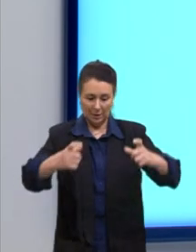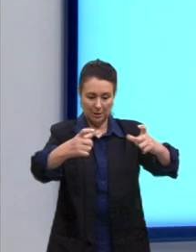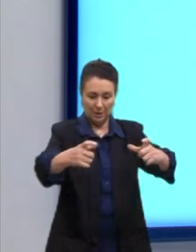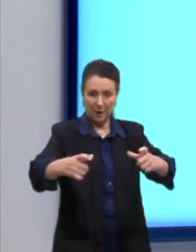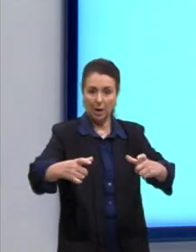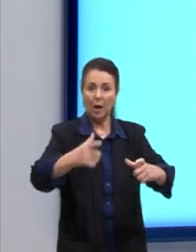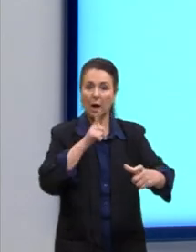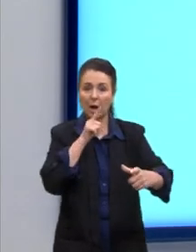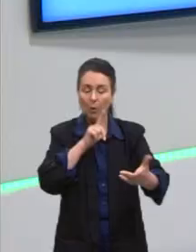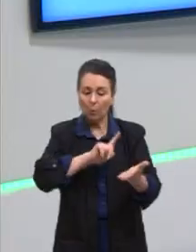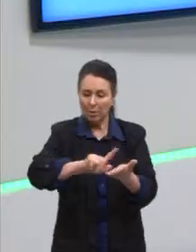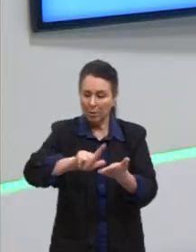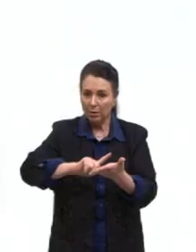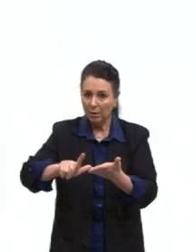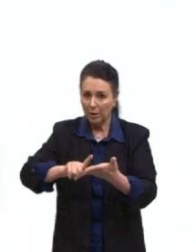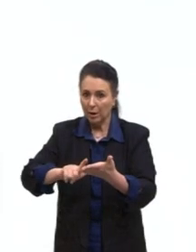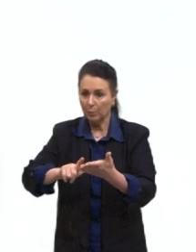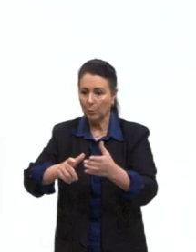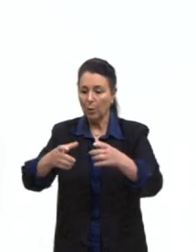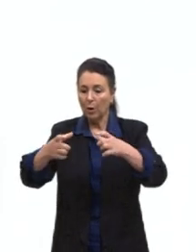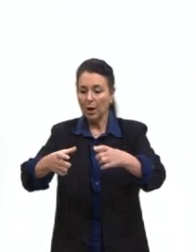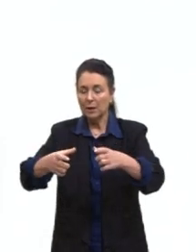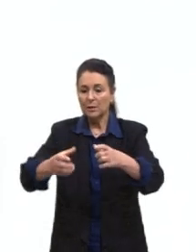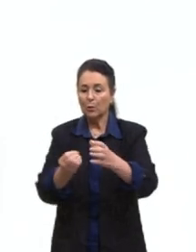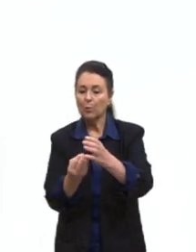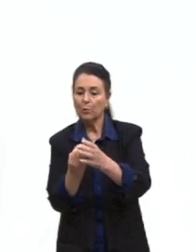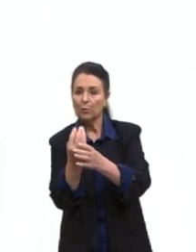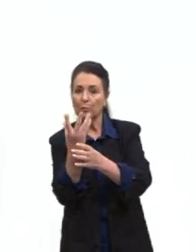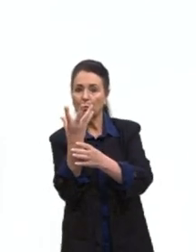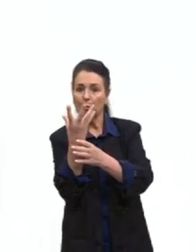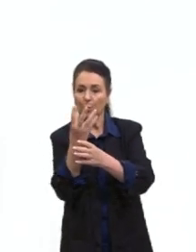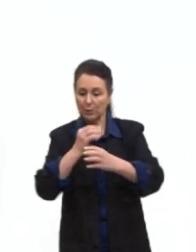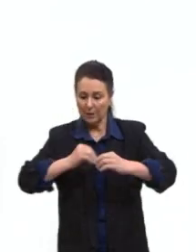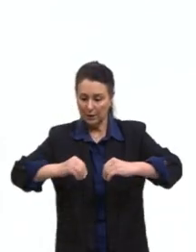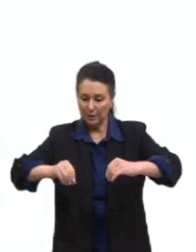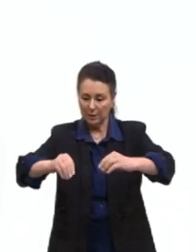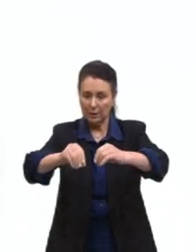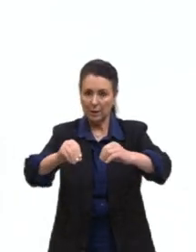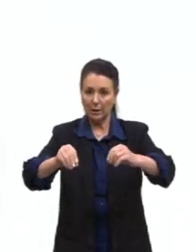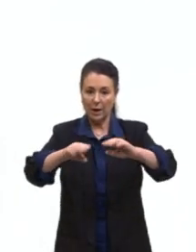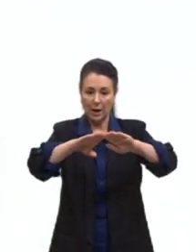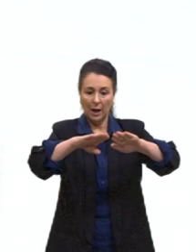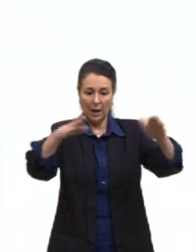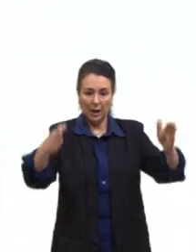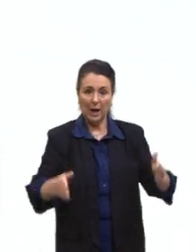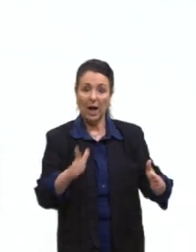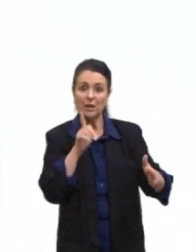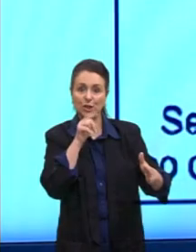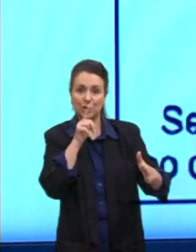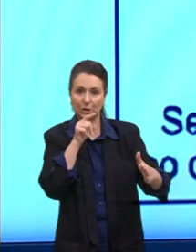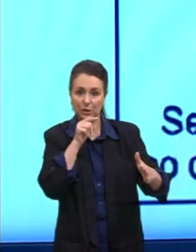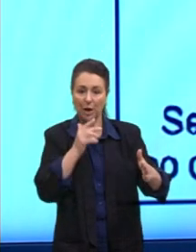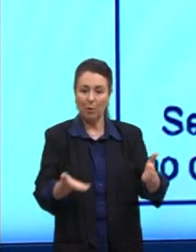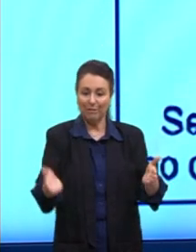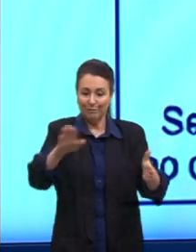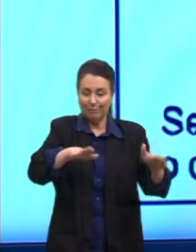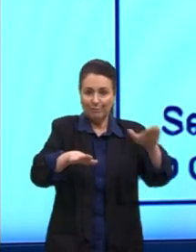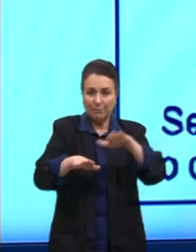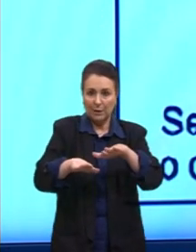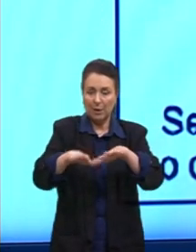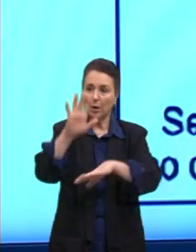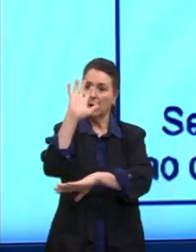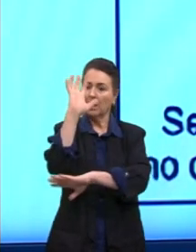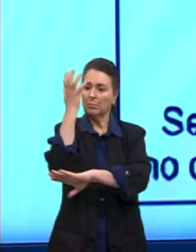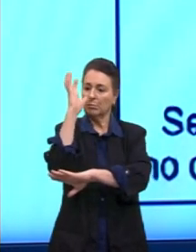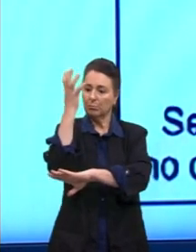água limpo, encher os vasinhos de areia, manter as caixas de água bem fechada, tirar galhos